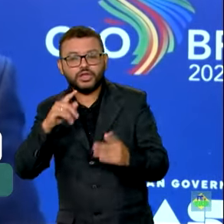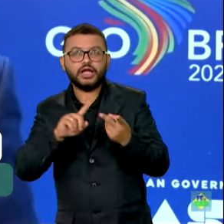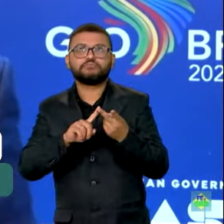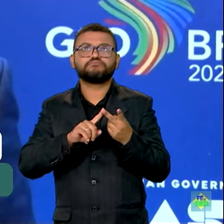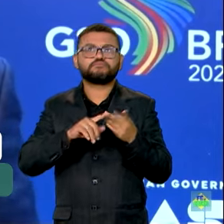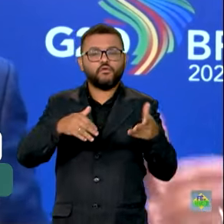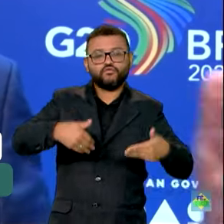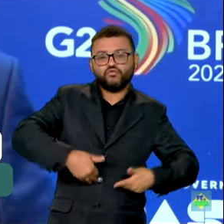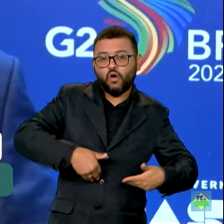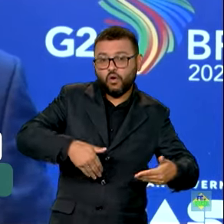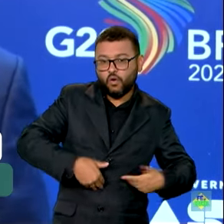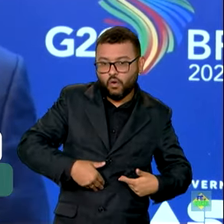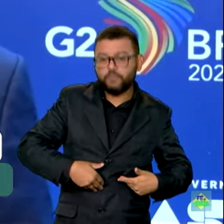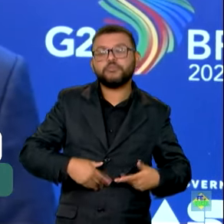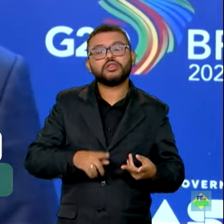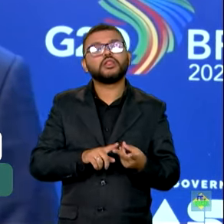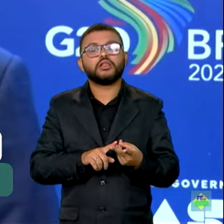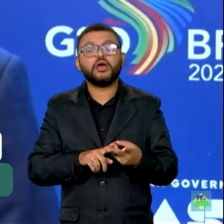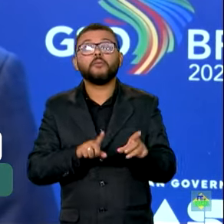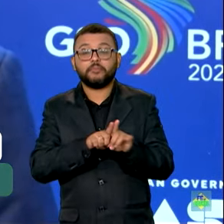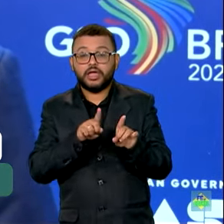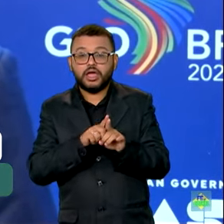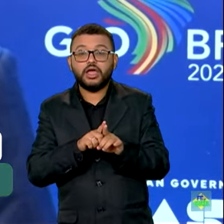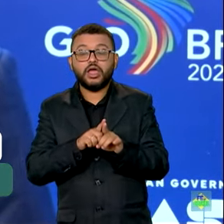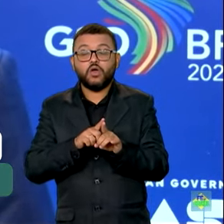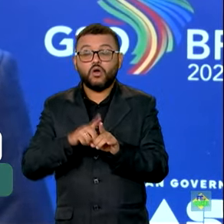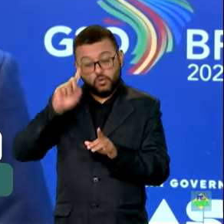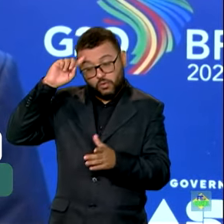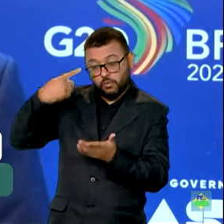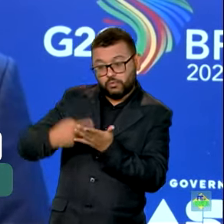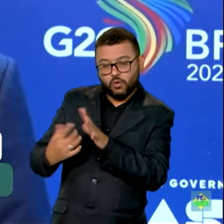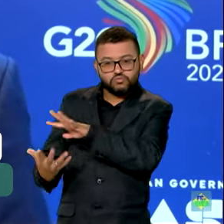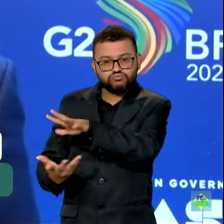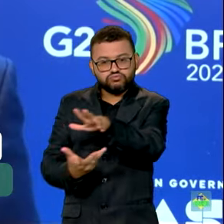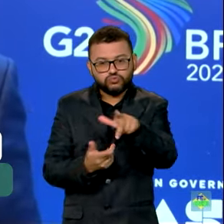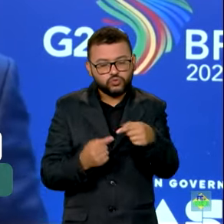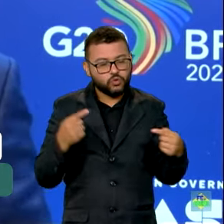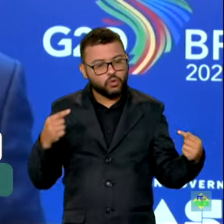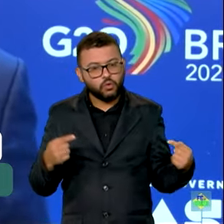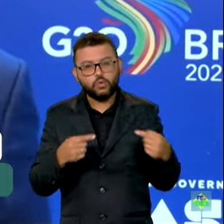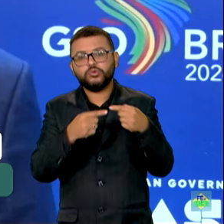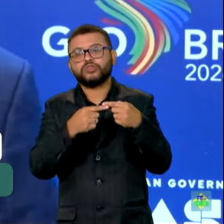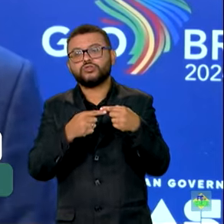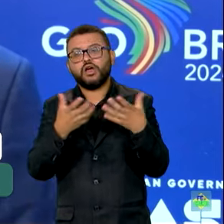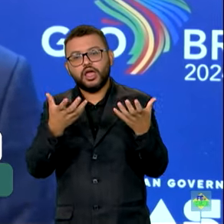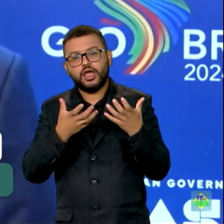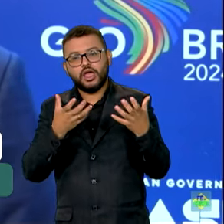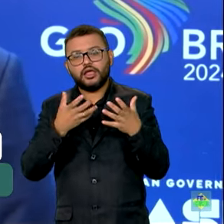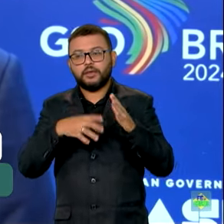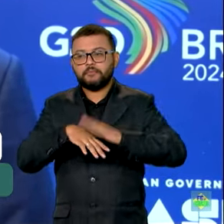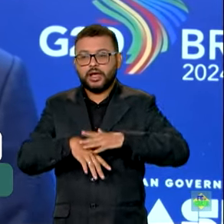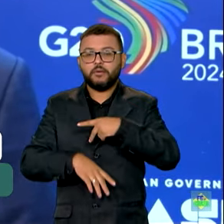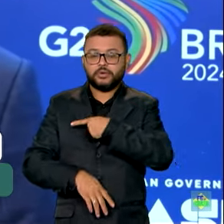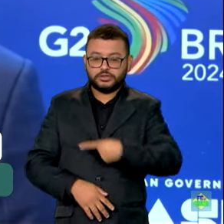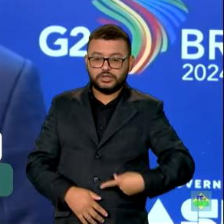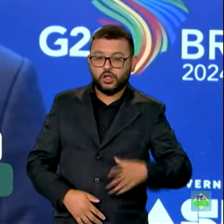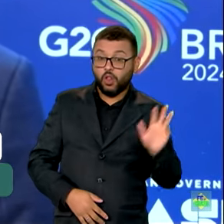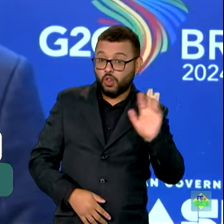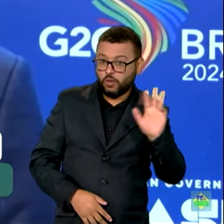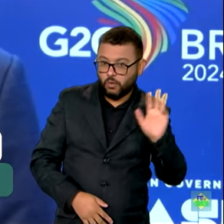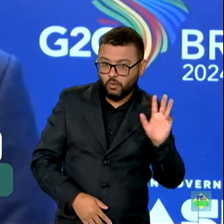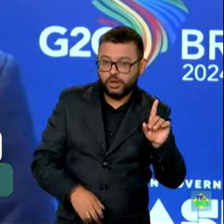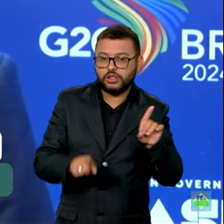que ensejou a aliança global com a participação do presidente Lula